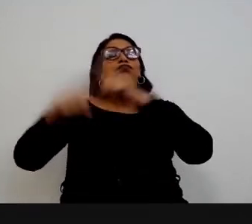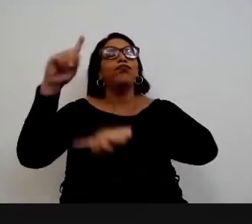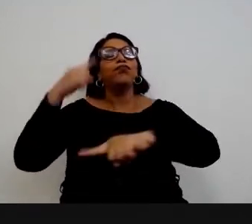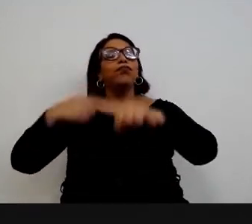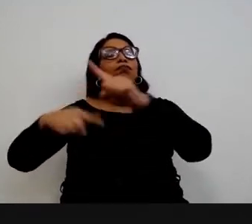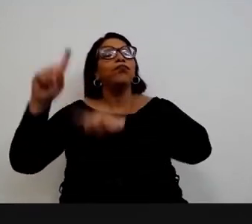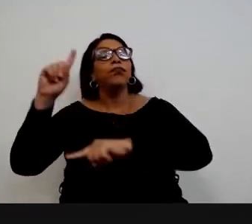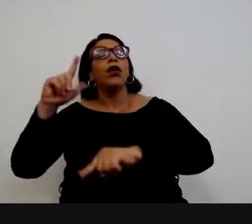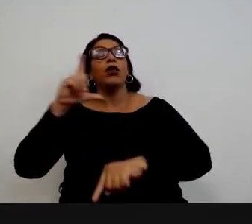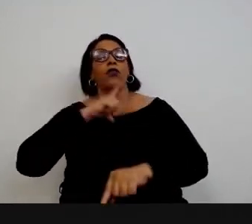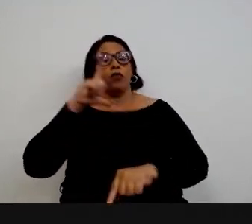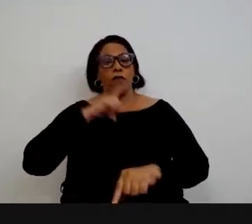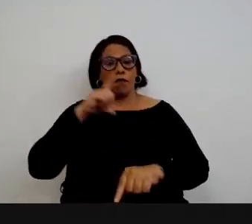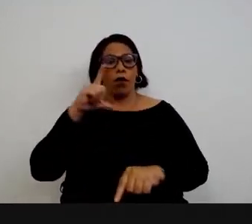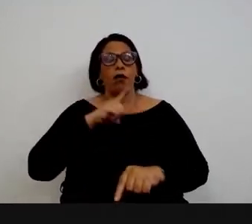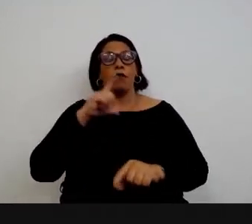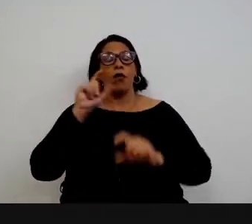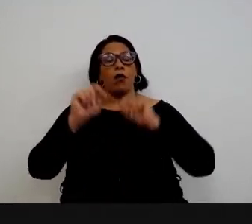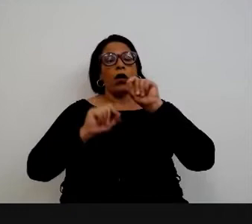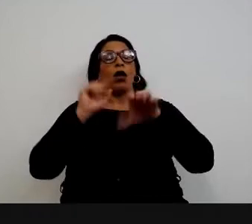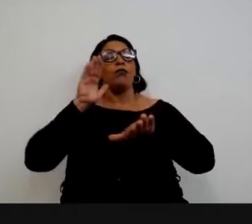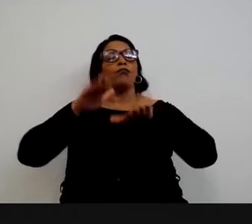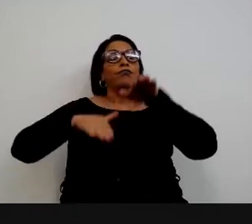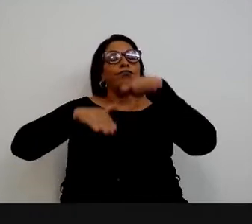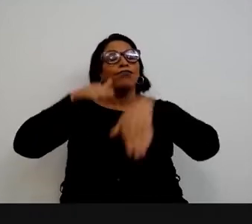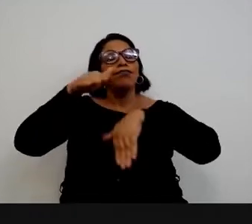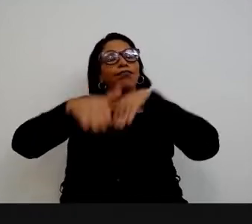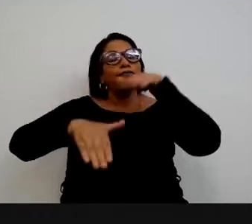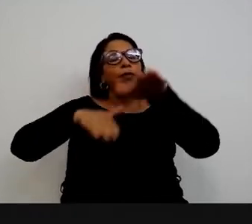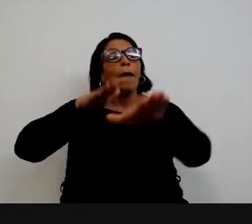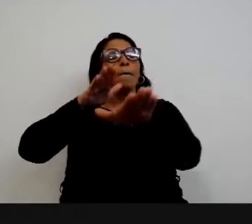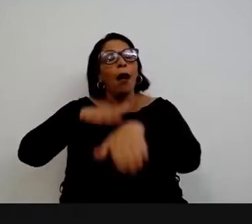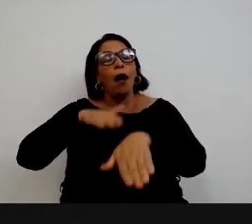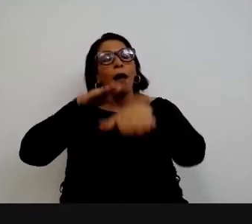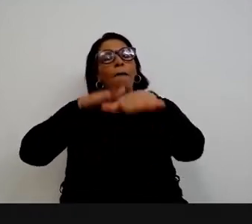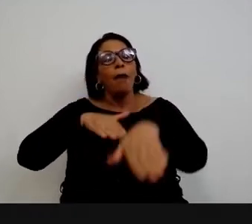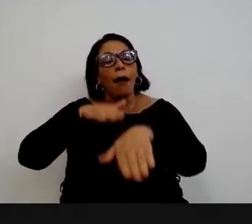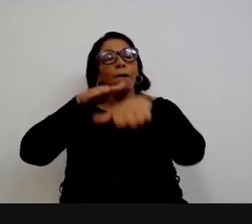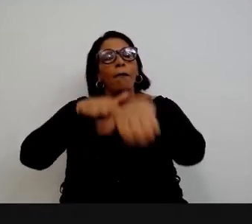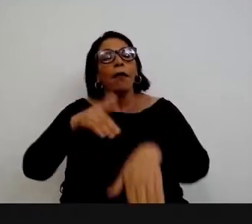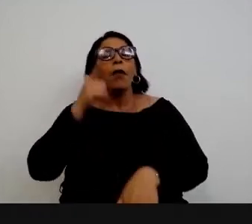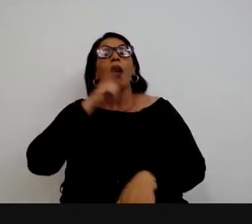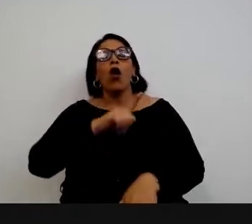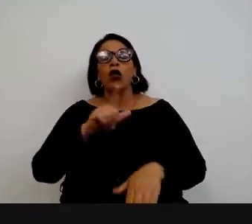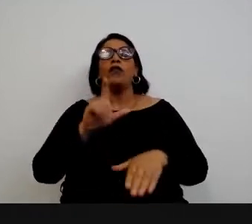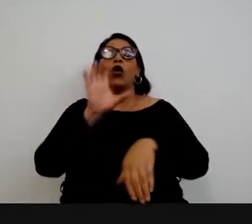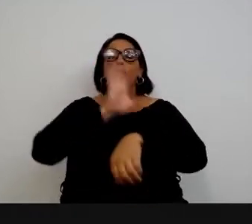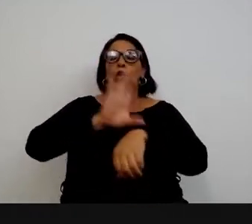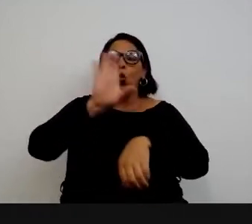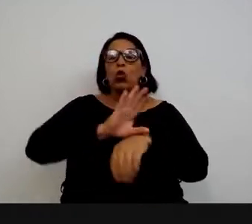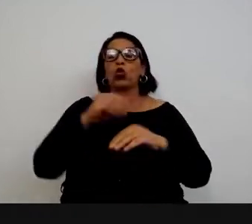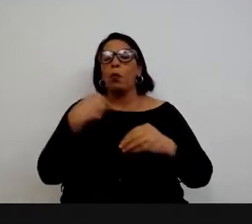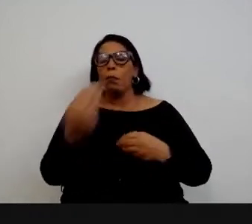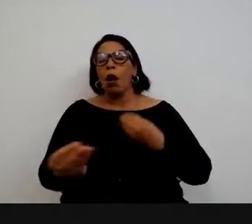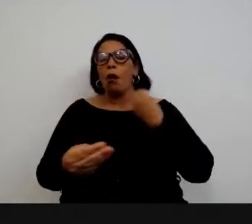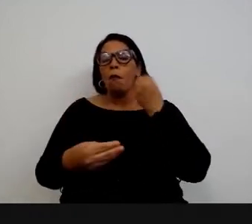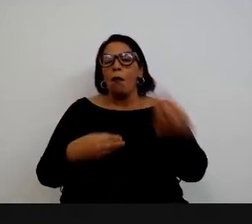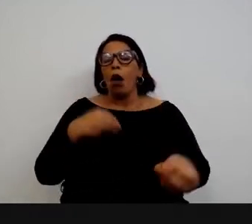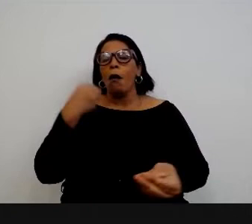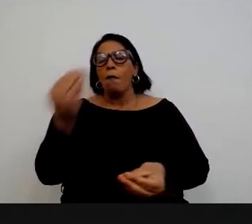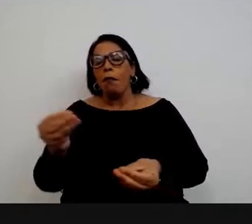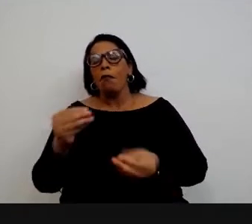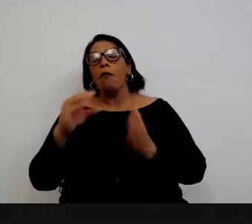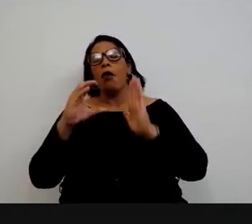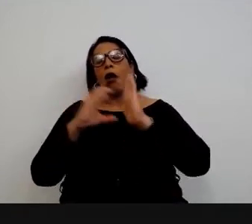tivemos, ao longo dessa caminhada, a ampliação da oferta de cursos para servidores, que já